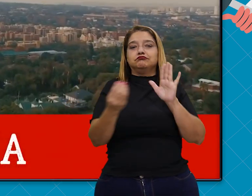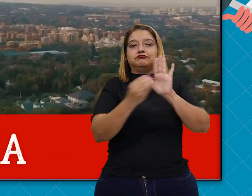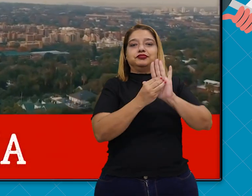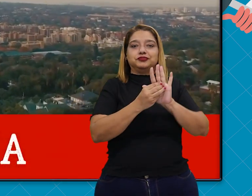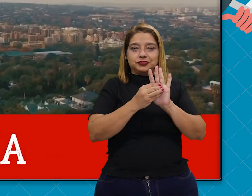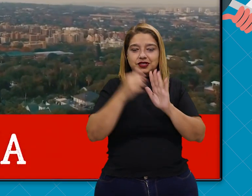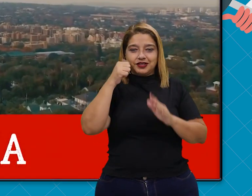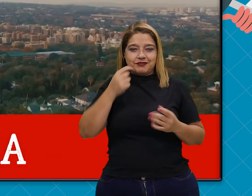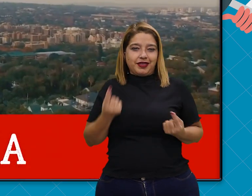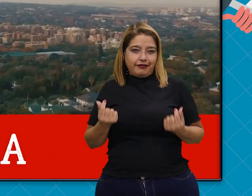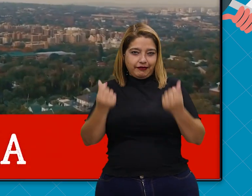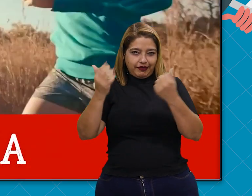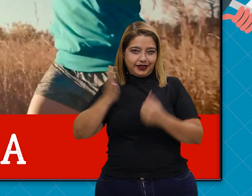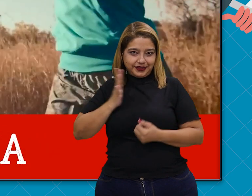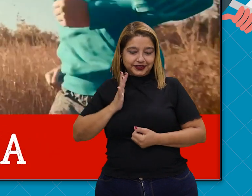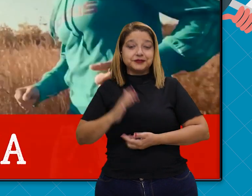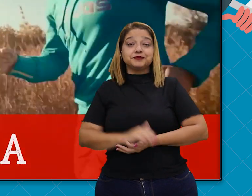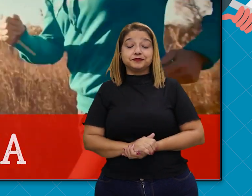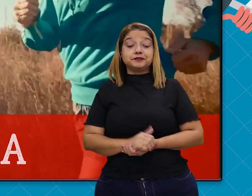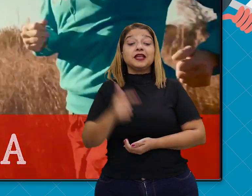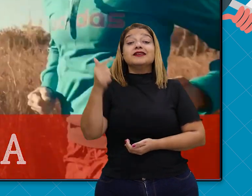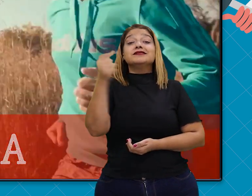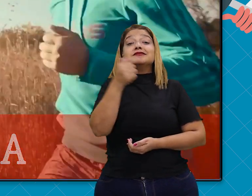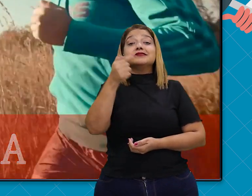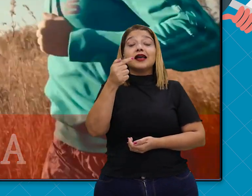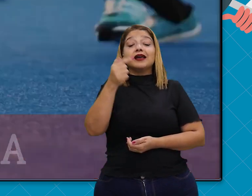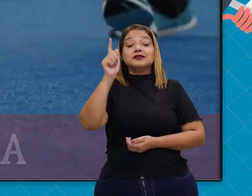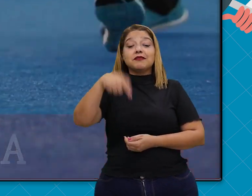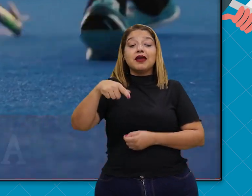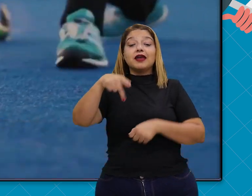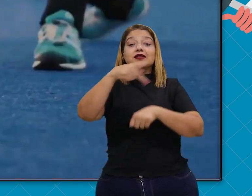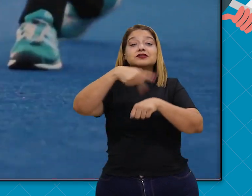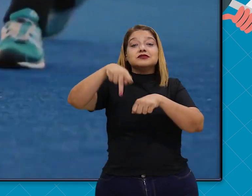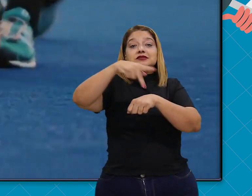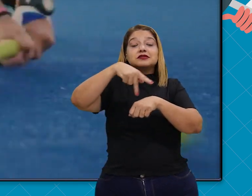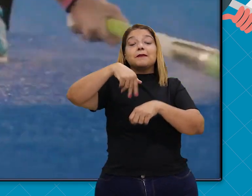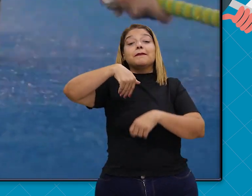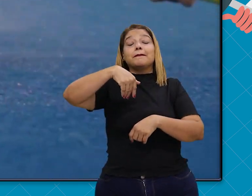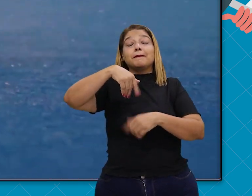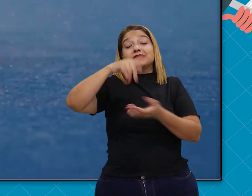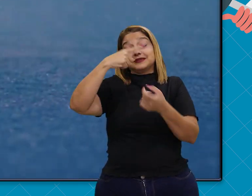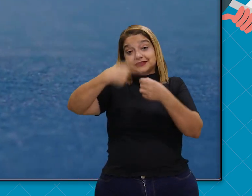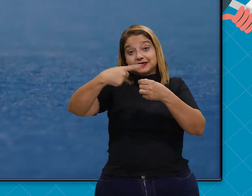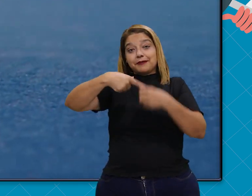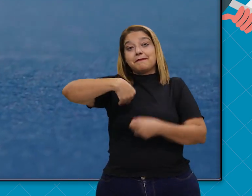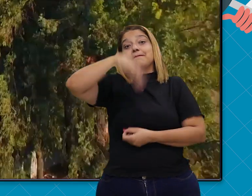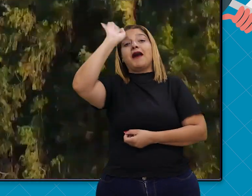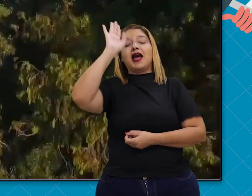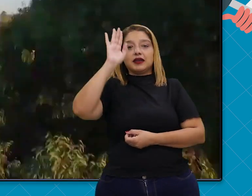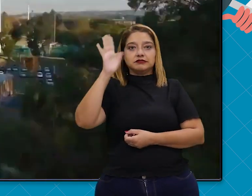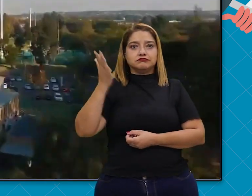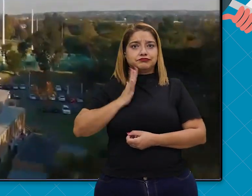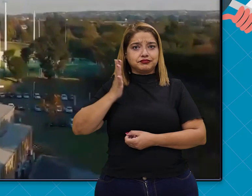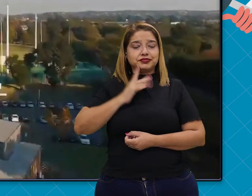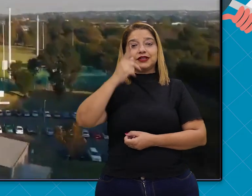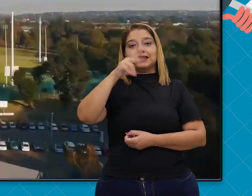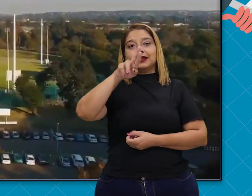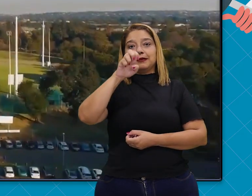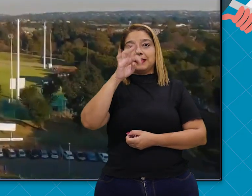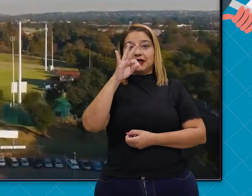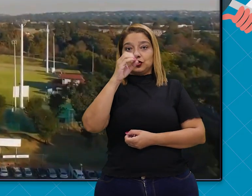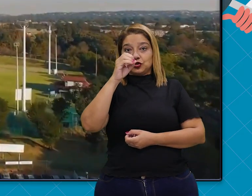mais ricas da África, nós temos Pretória. Pretória é a capital administrativa da África do Sul.